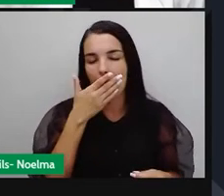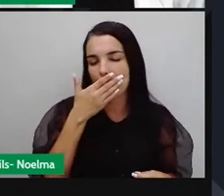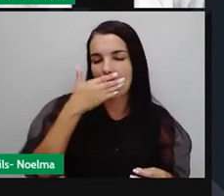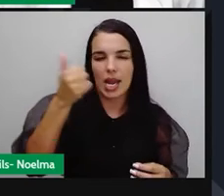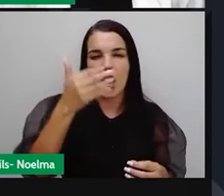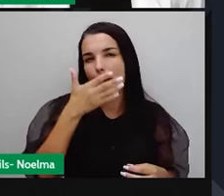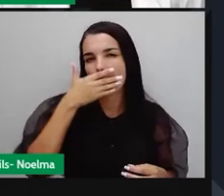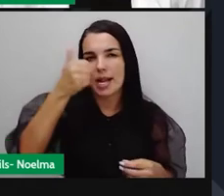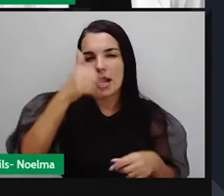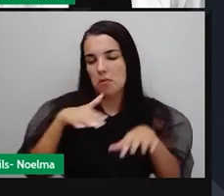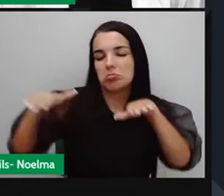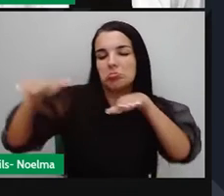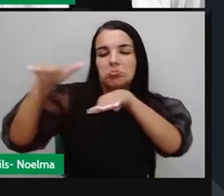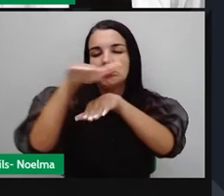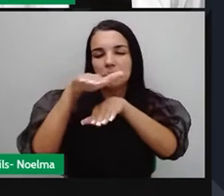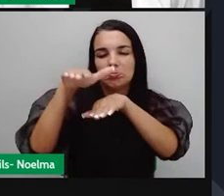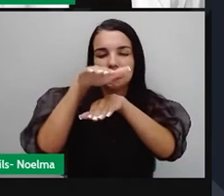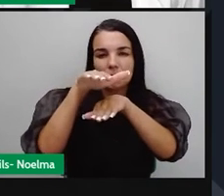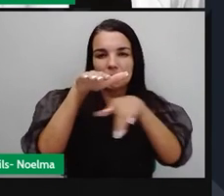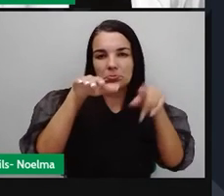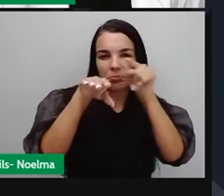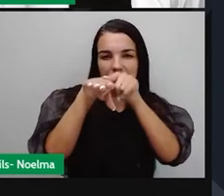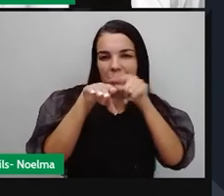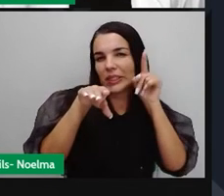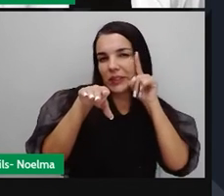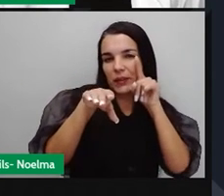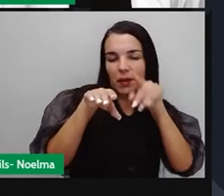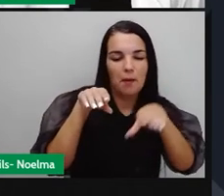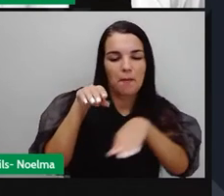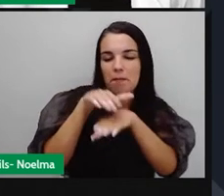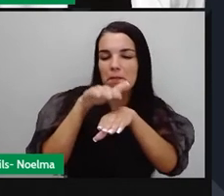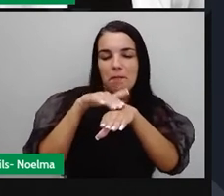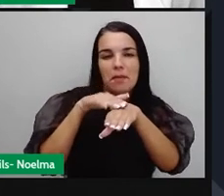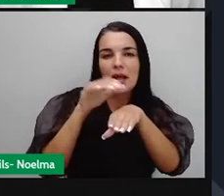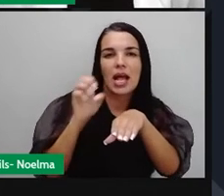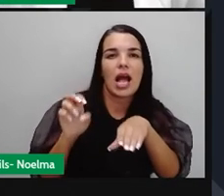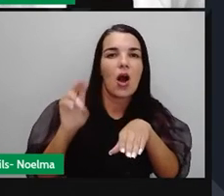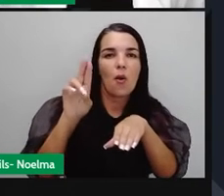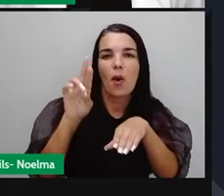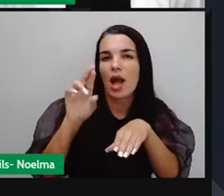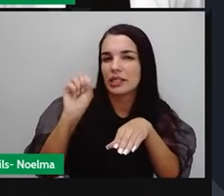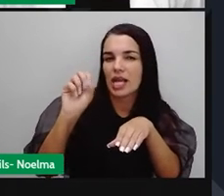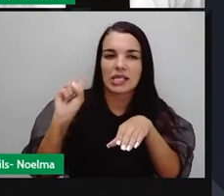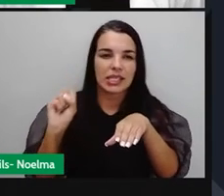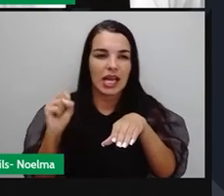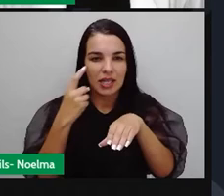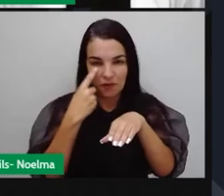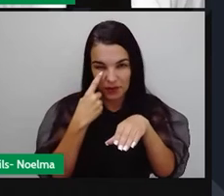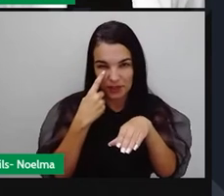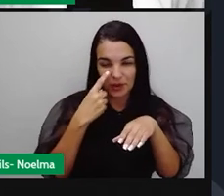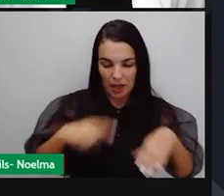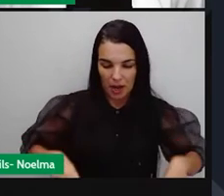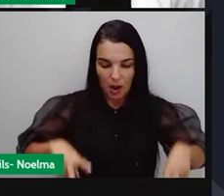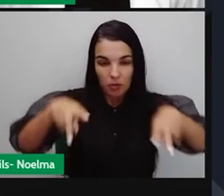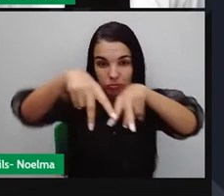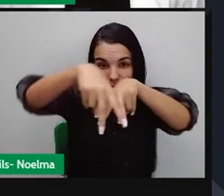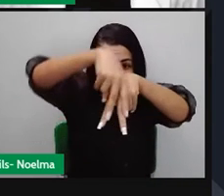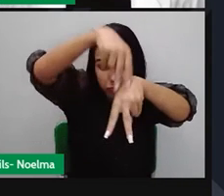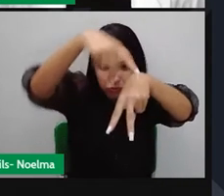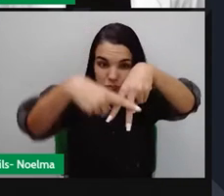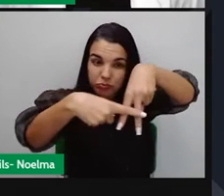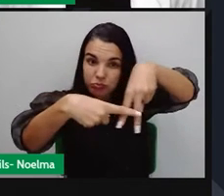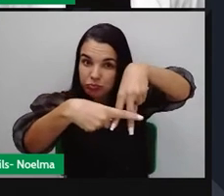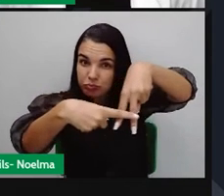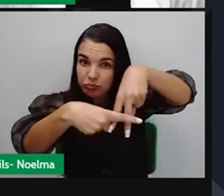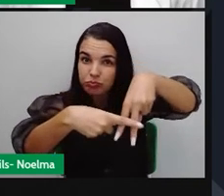melhores do que os soviéticos. Nesse filme, o personagem Rock Balboa, ele luta vestido com o calção, com